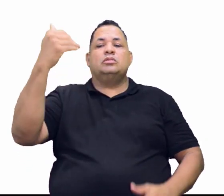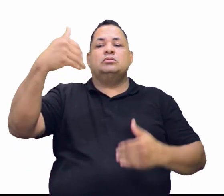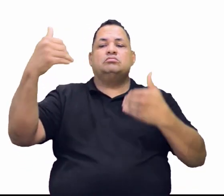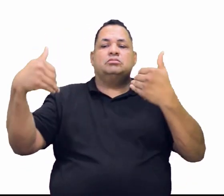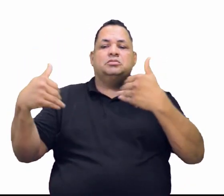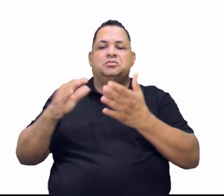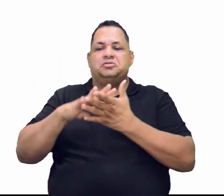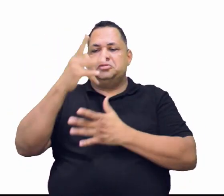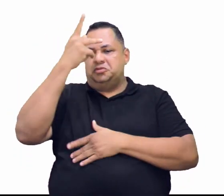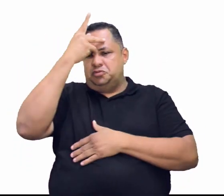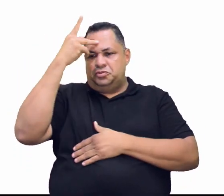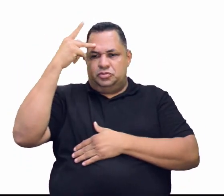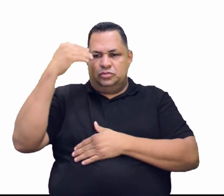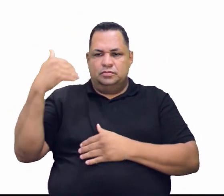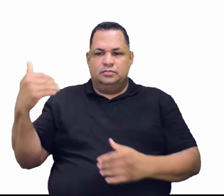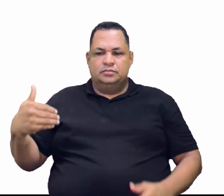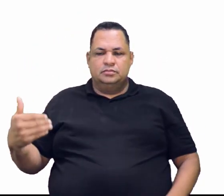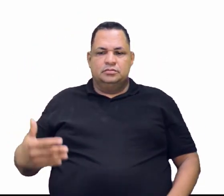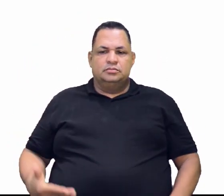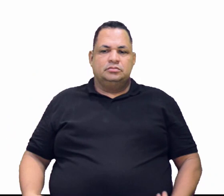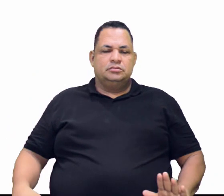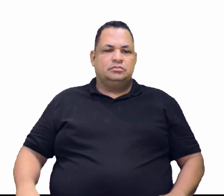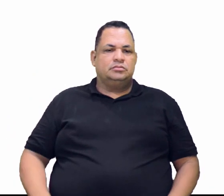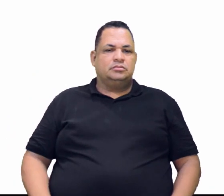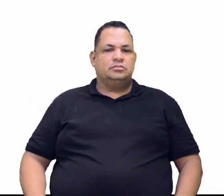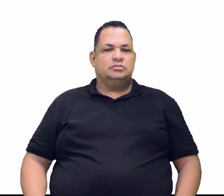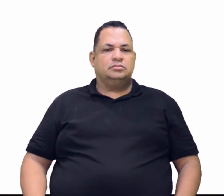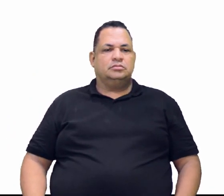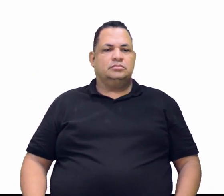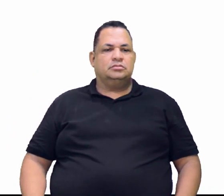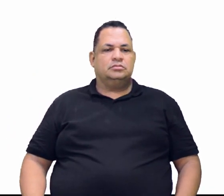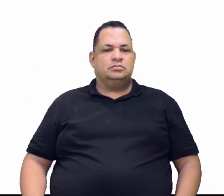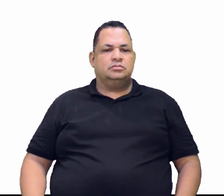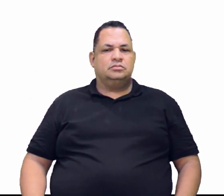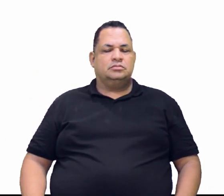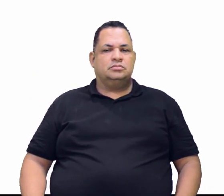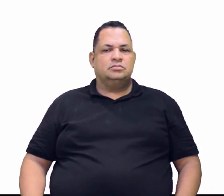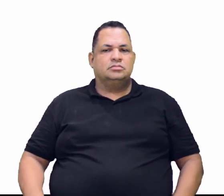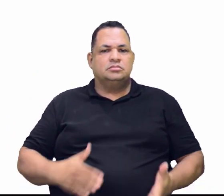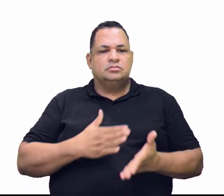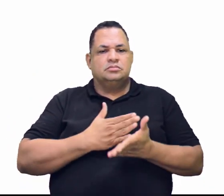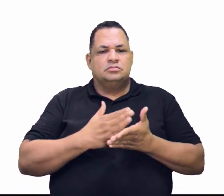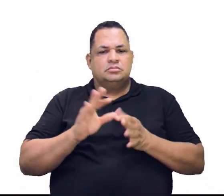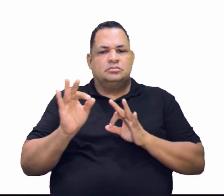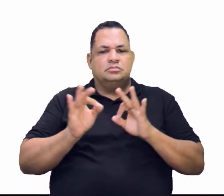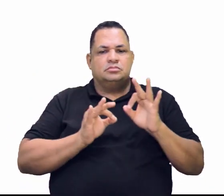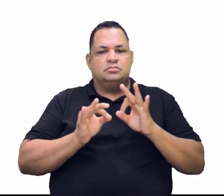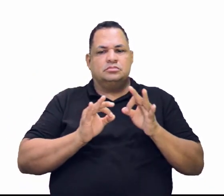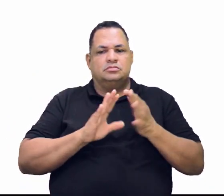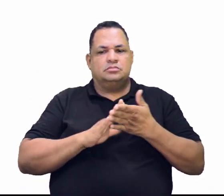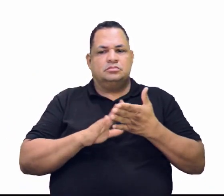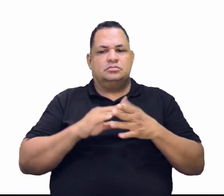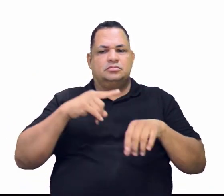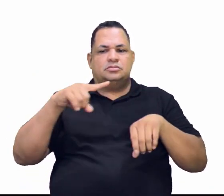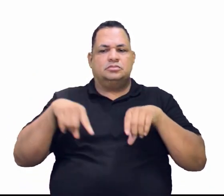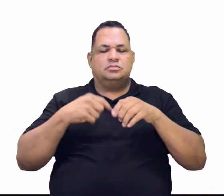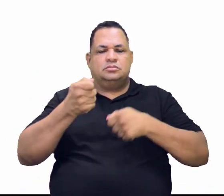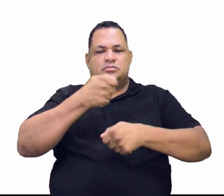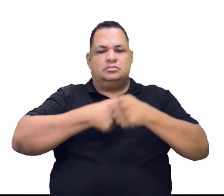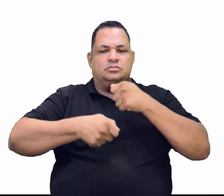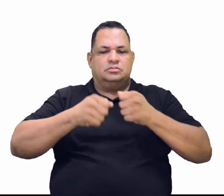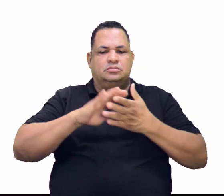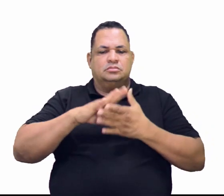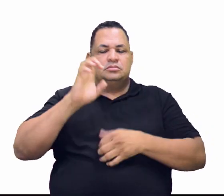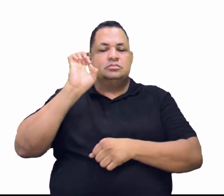contingente. E aí, começa a ser moldado aqui para nós o famoso ciclo econômico